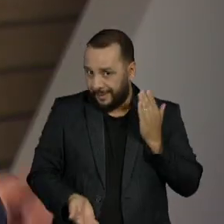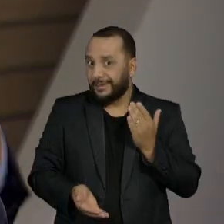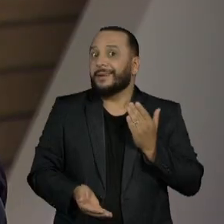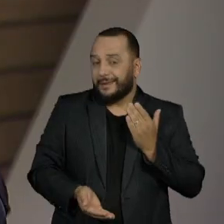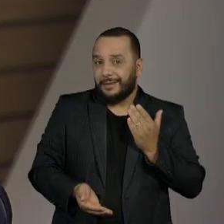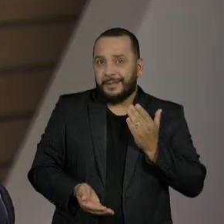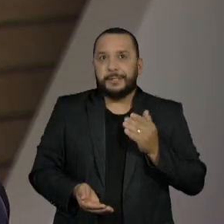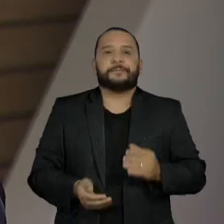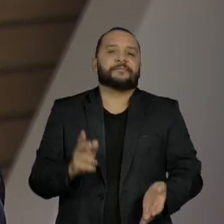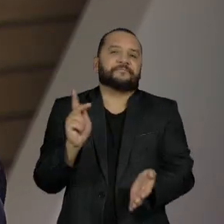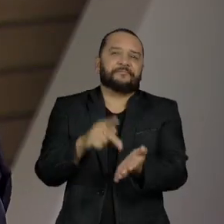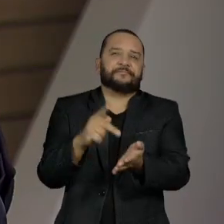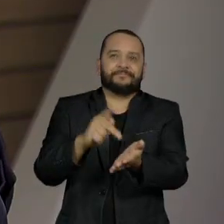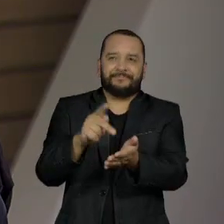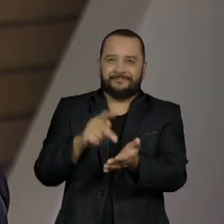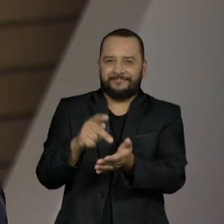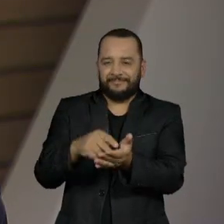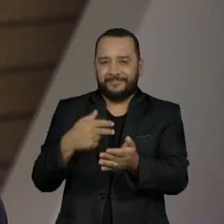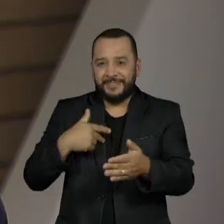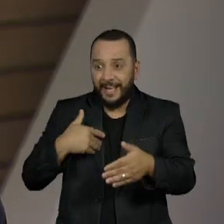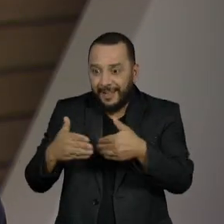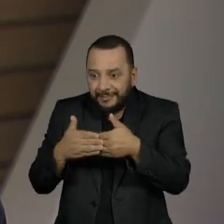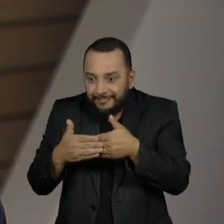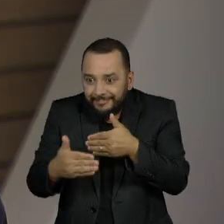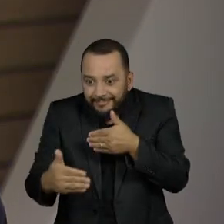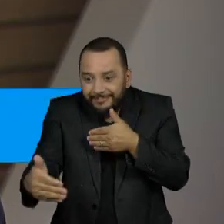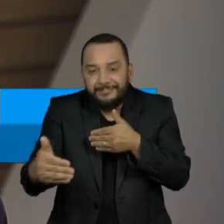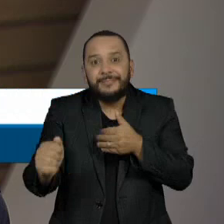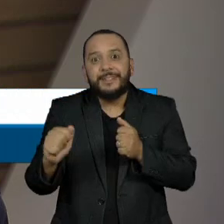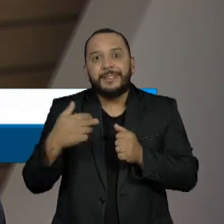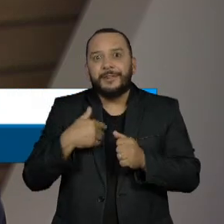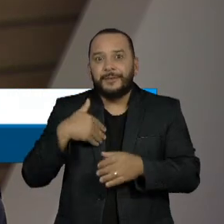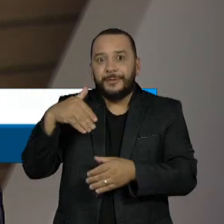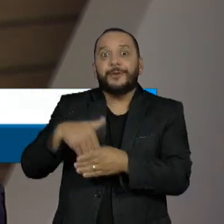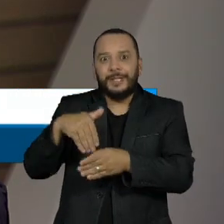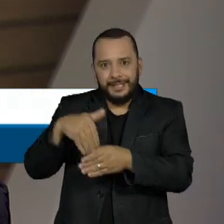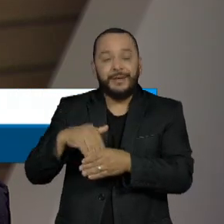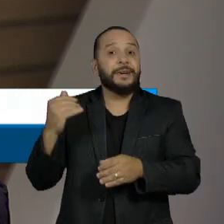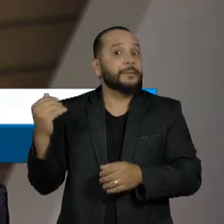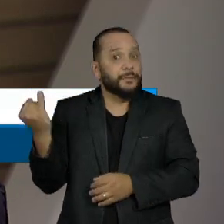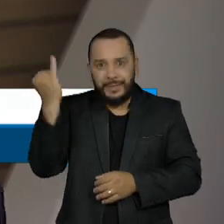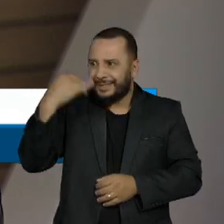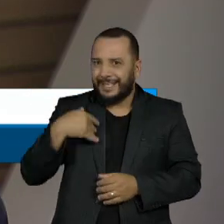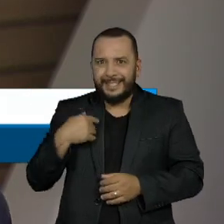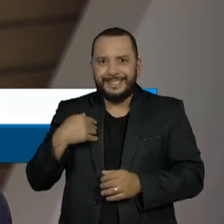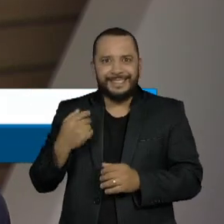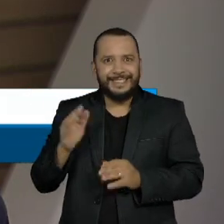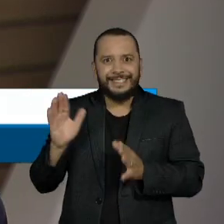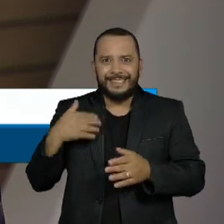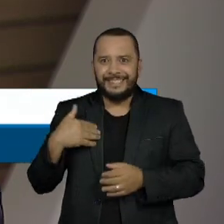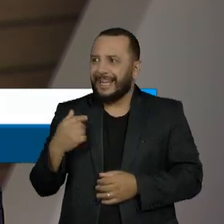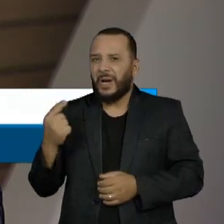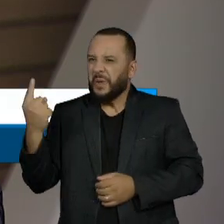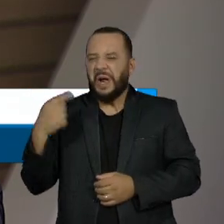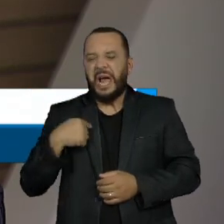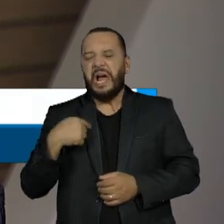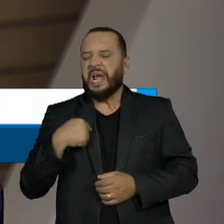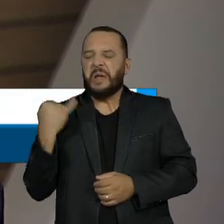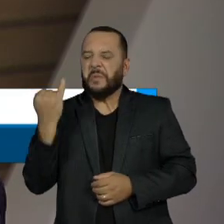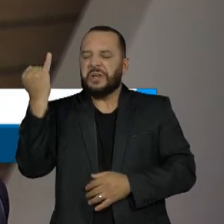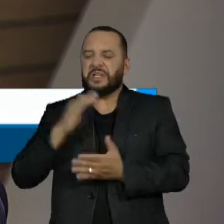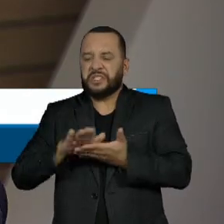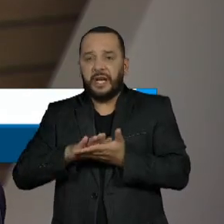até nesse cenário de proximidade que as campanhas têm, todo voto vai fazer diferença, não tem essa de as pesquisas,